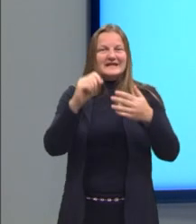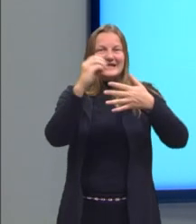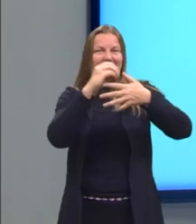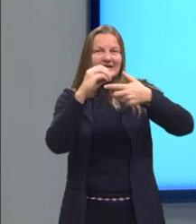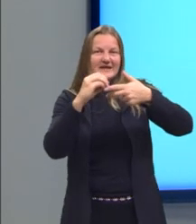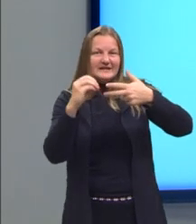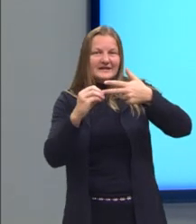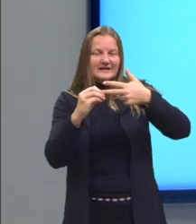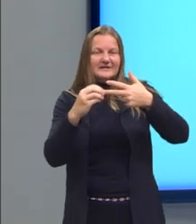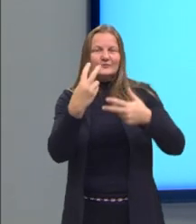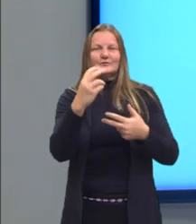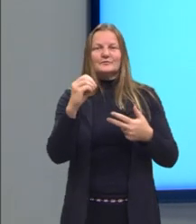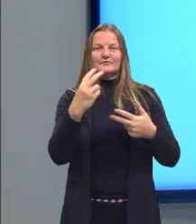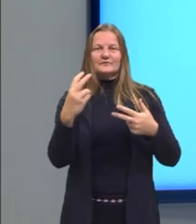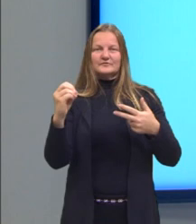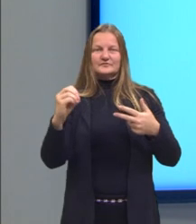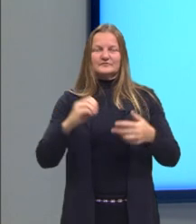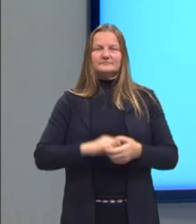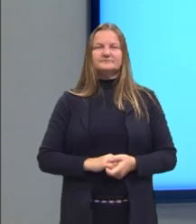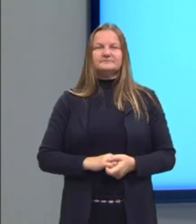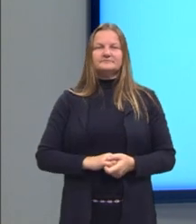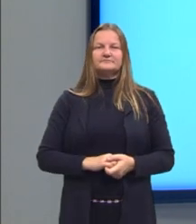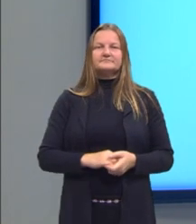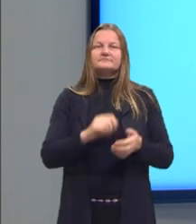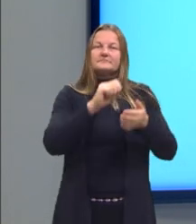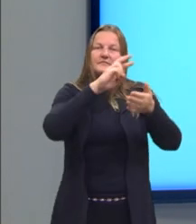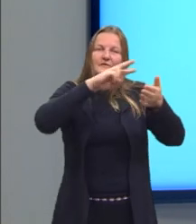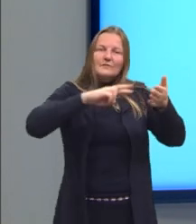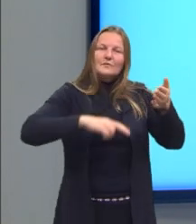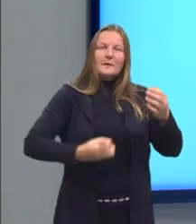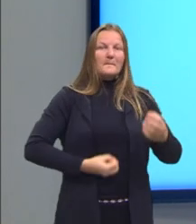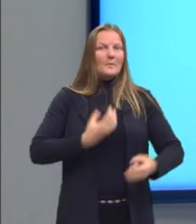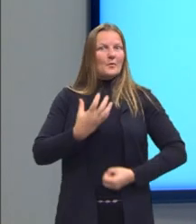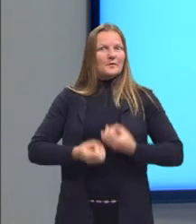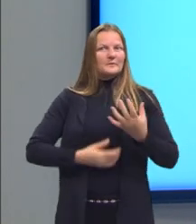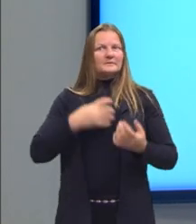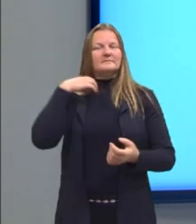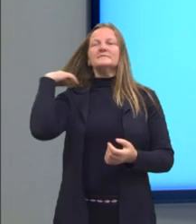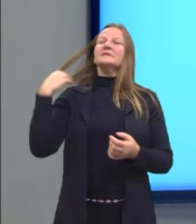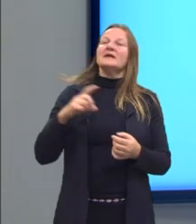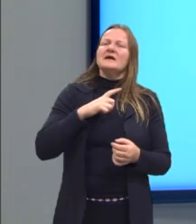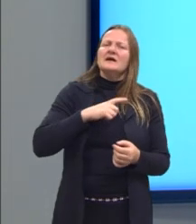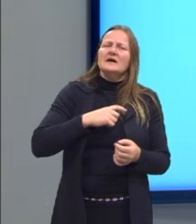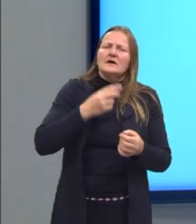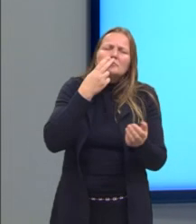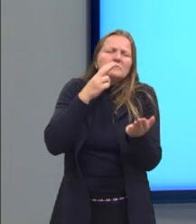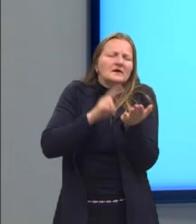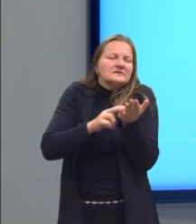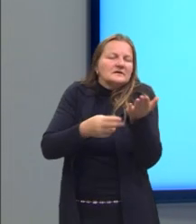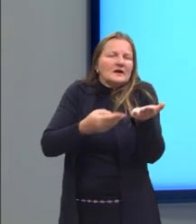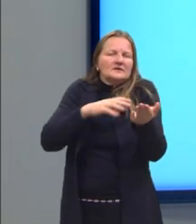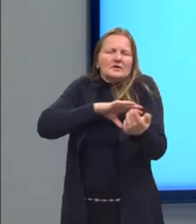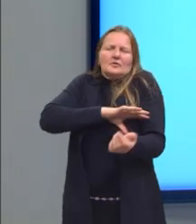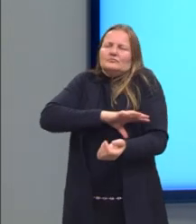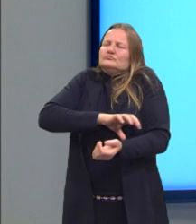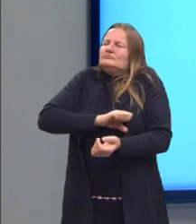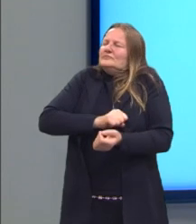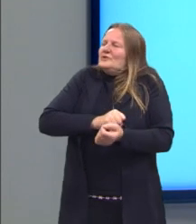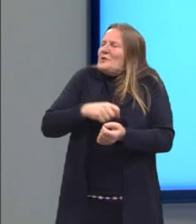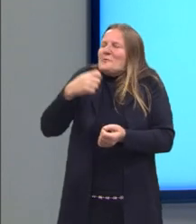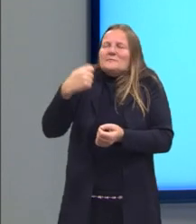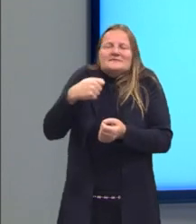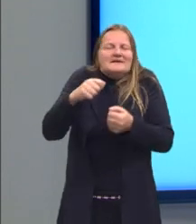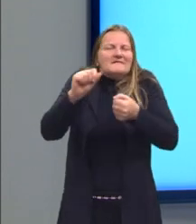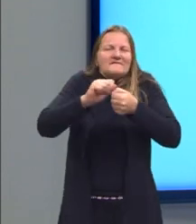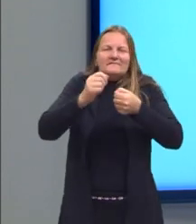2020. Vamos ler o que diz o nosso poema. As cartas de amor deveriam ser fechadas